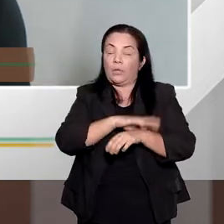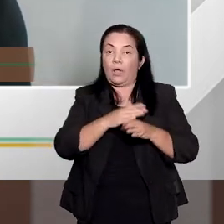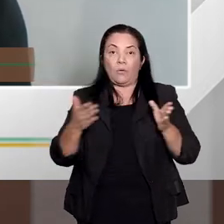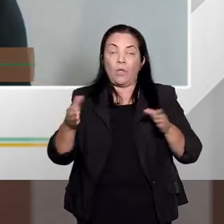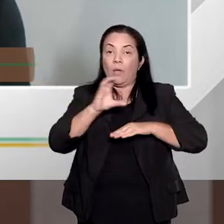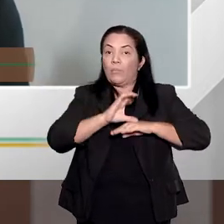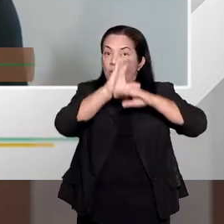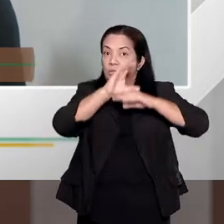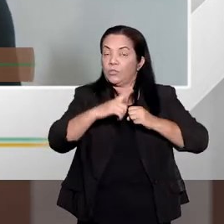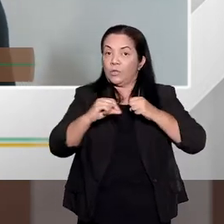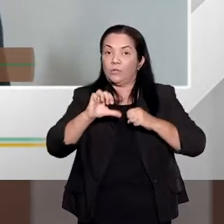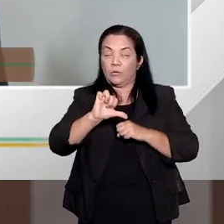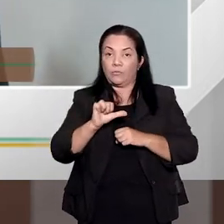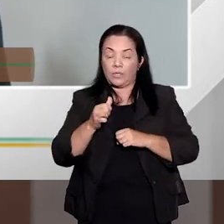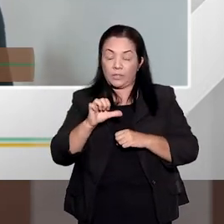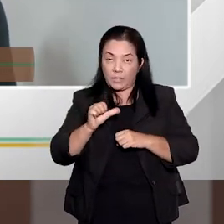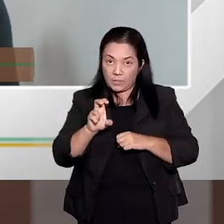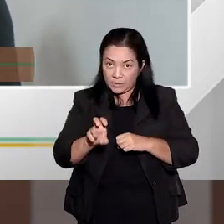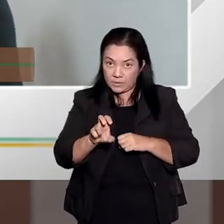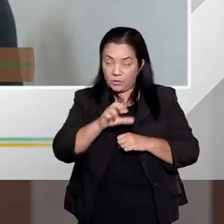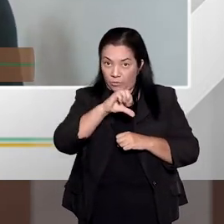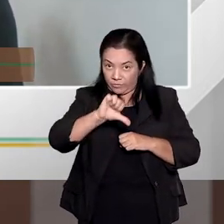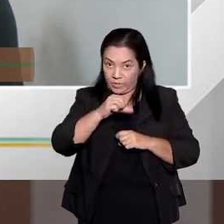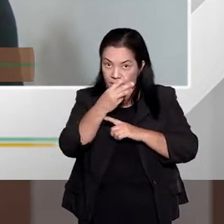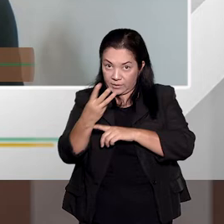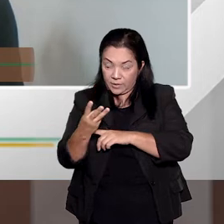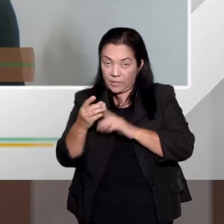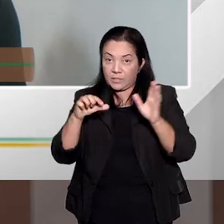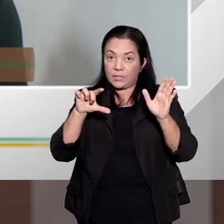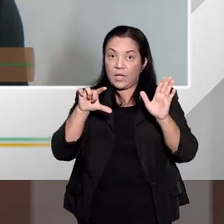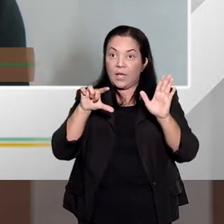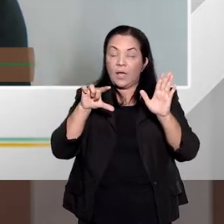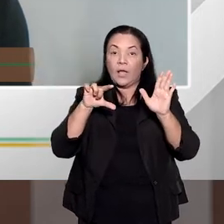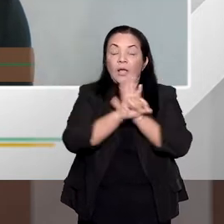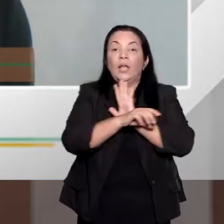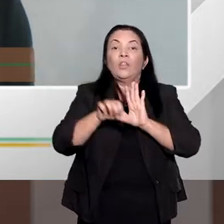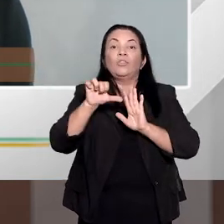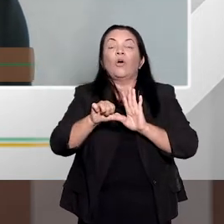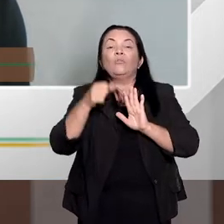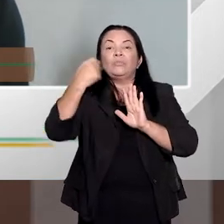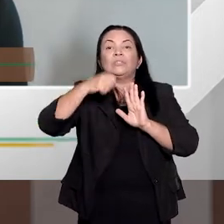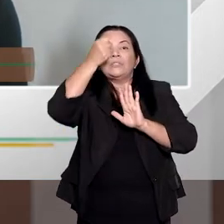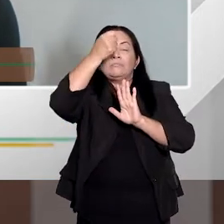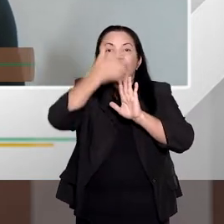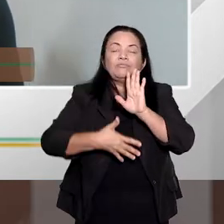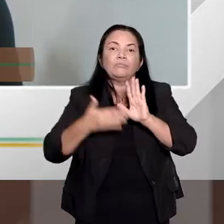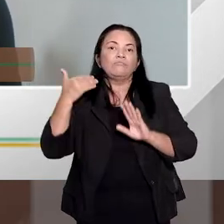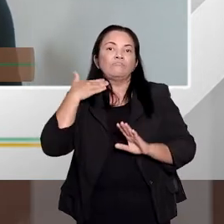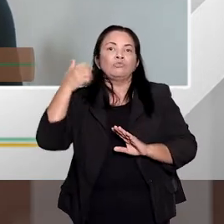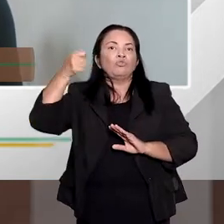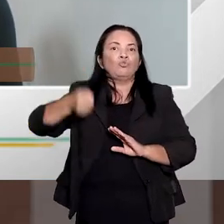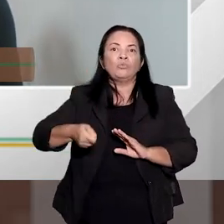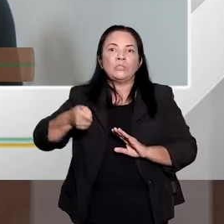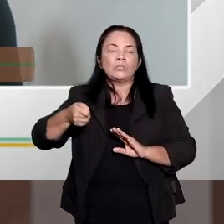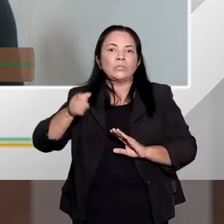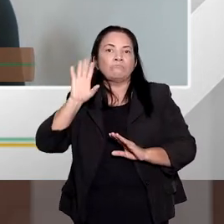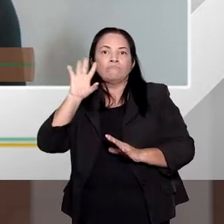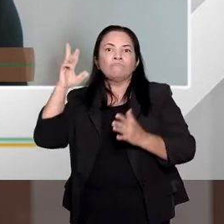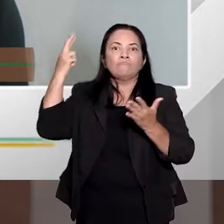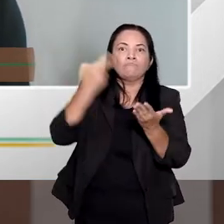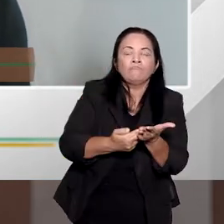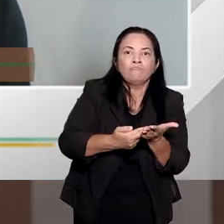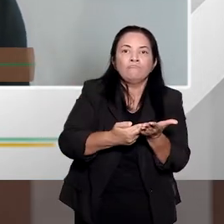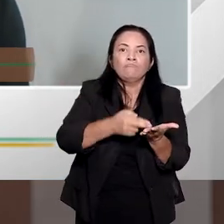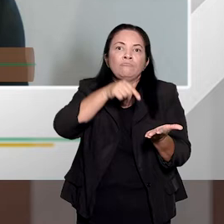Constituição, o artigo 93, inciso 9, ele tem esse dever de fundamentar, toda decisão judicial, ela tem que ser